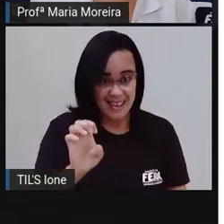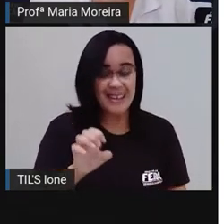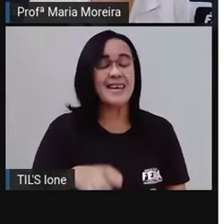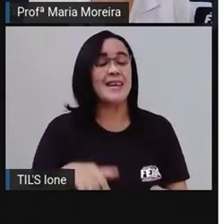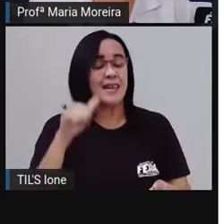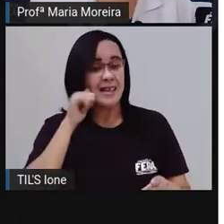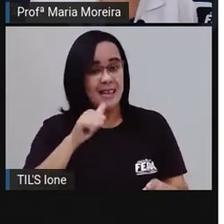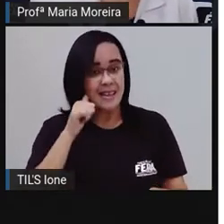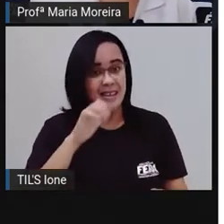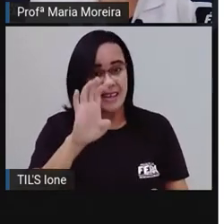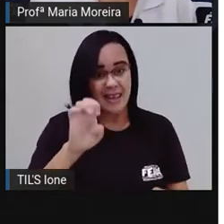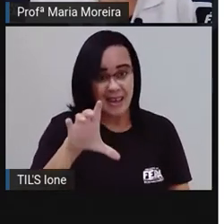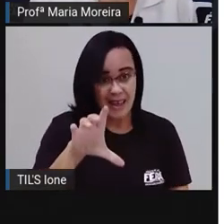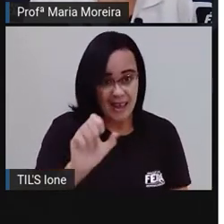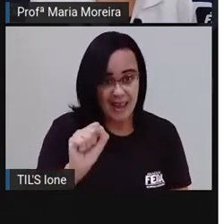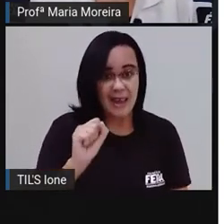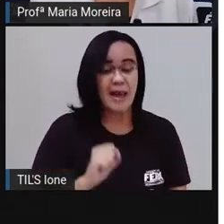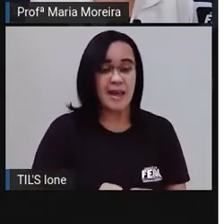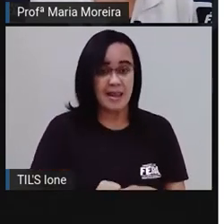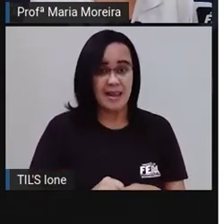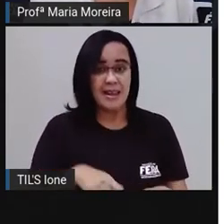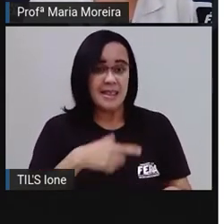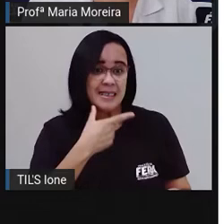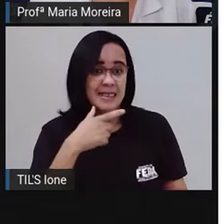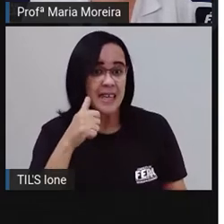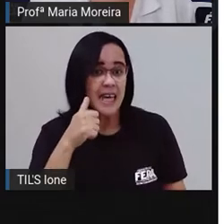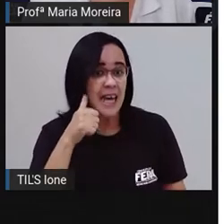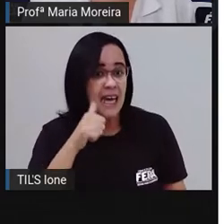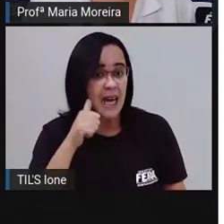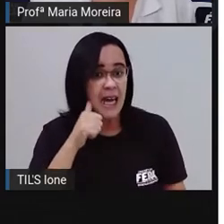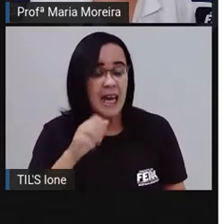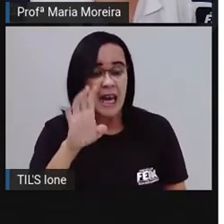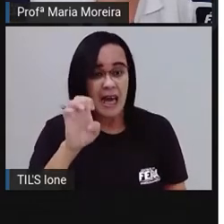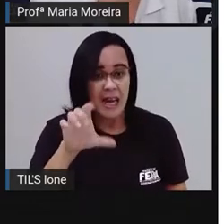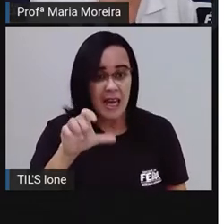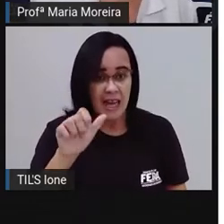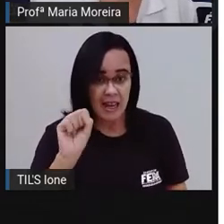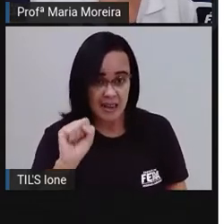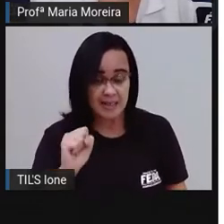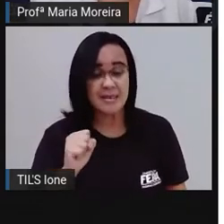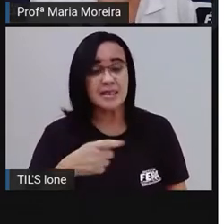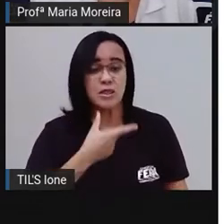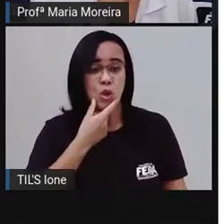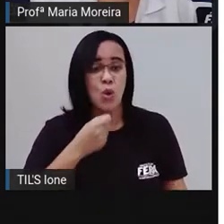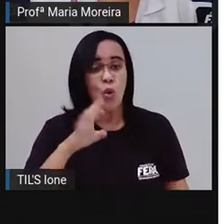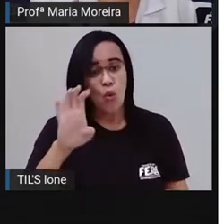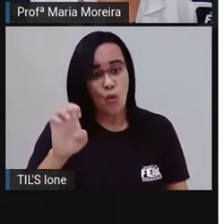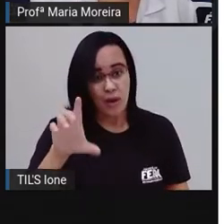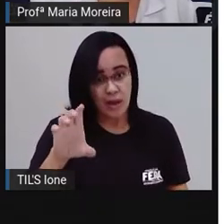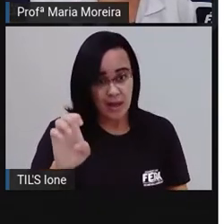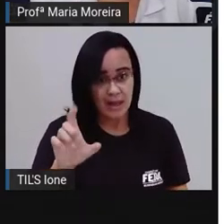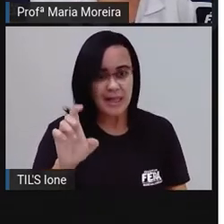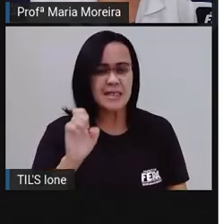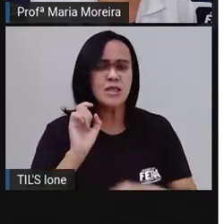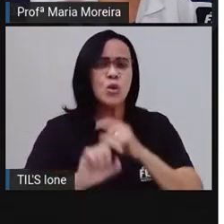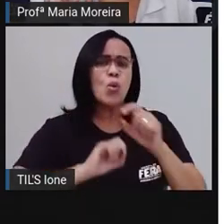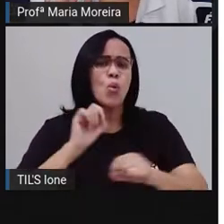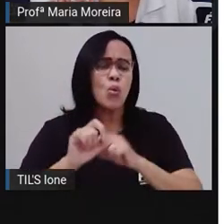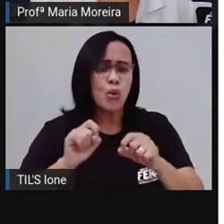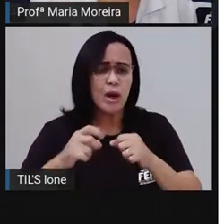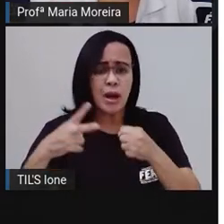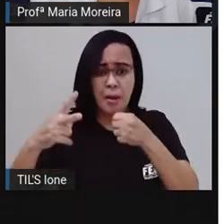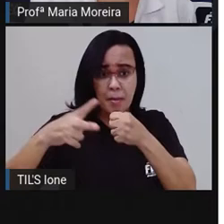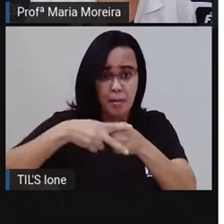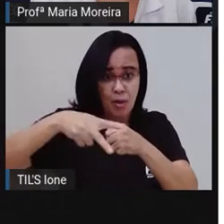de pronomes pessoais. Os pronomes pessoais são usados para substituir ou indicar nome de